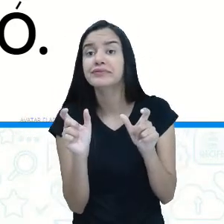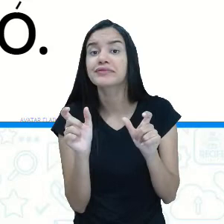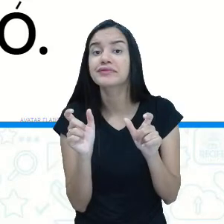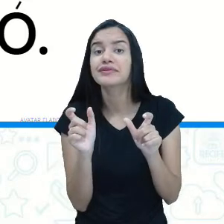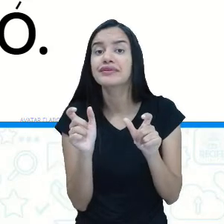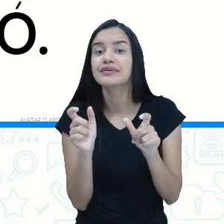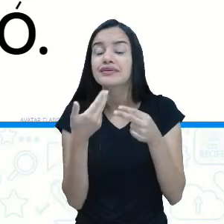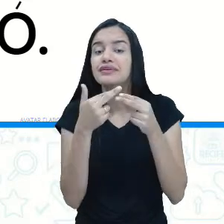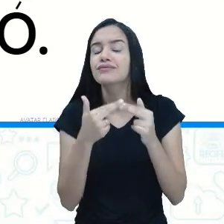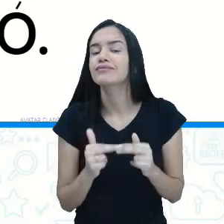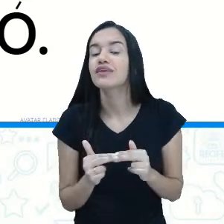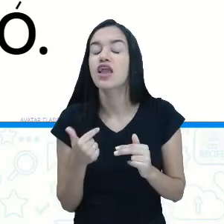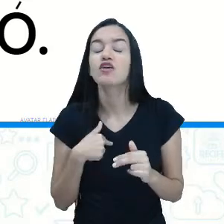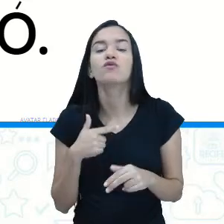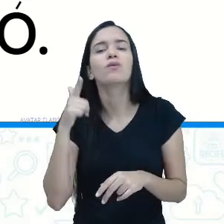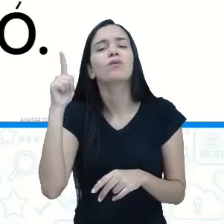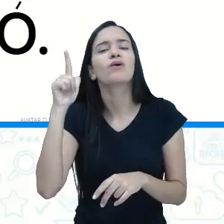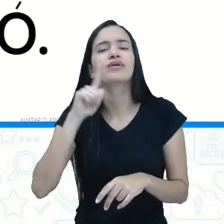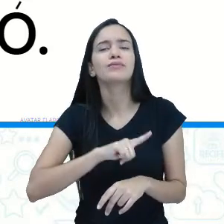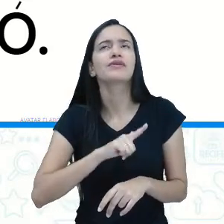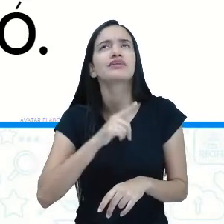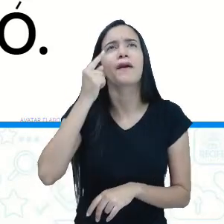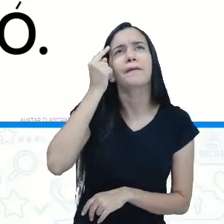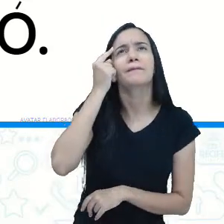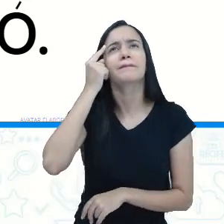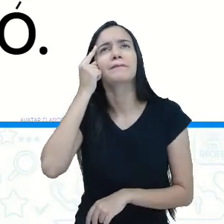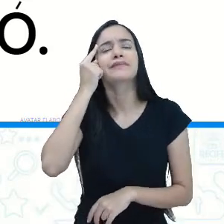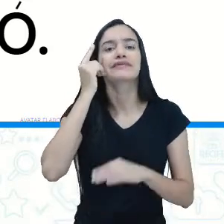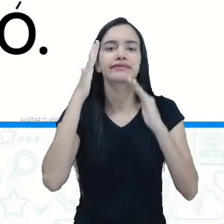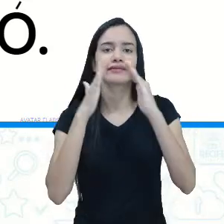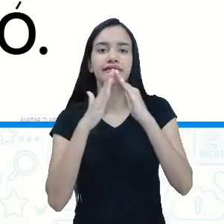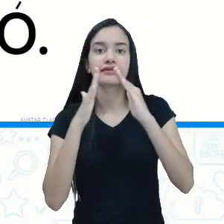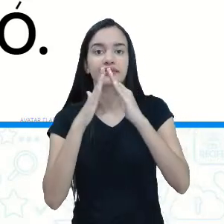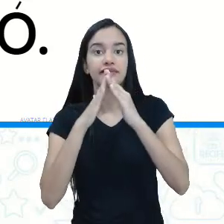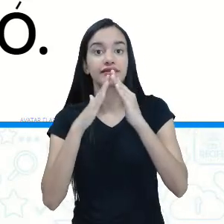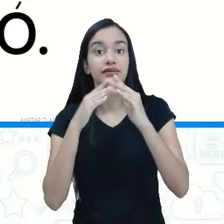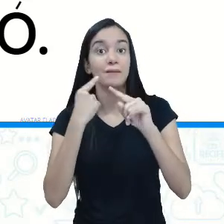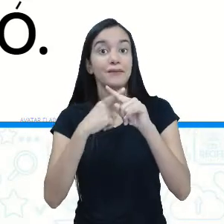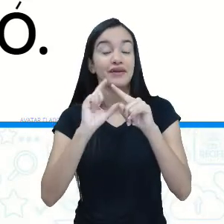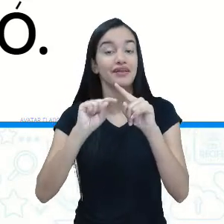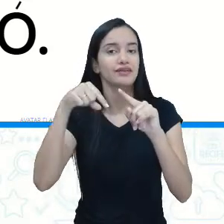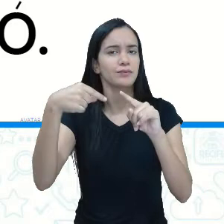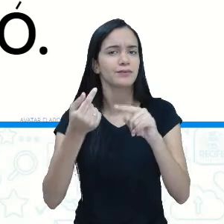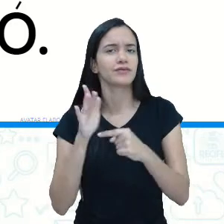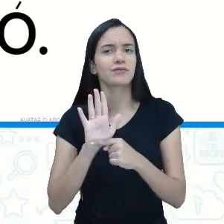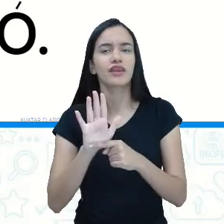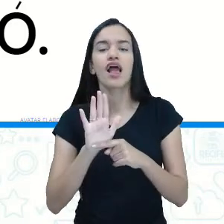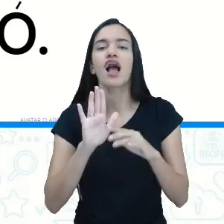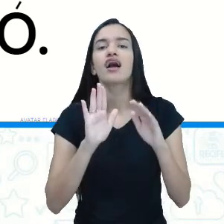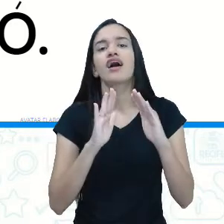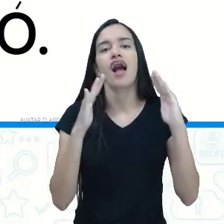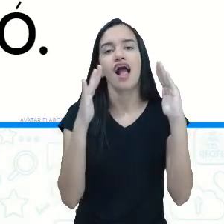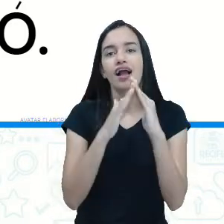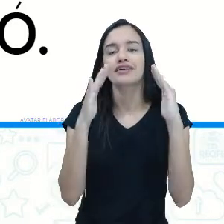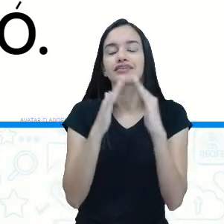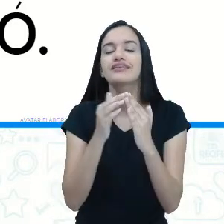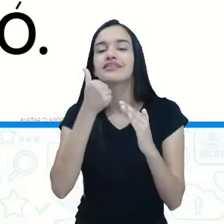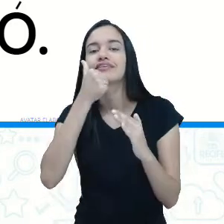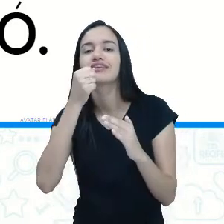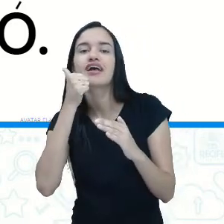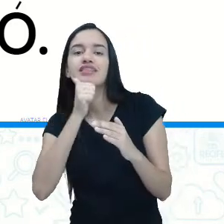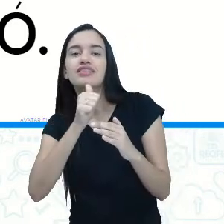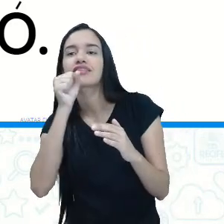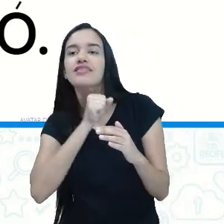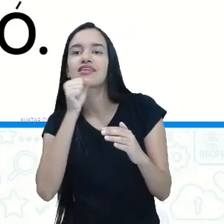Eita, vou repetir e pensa aí em casa, tá certo? Porque daqui a pouco eu vou revelar. A casinha da vovó